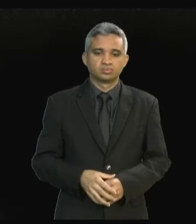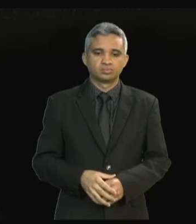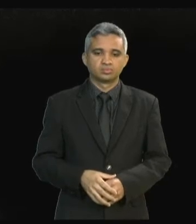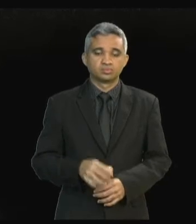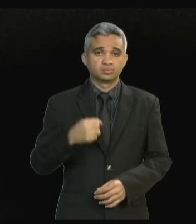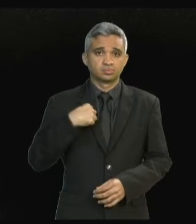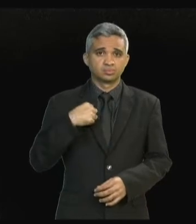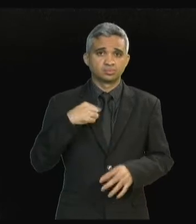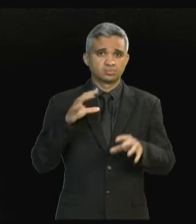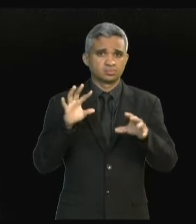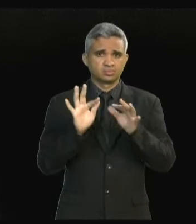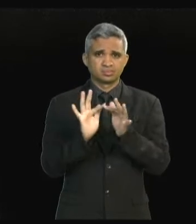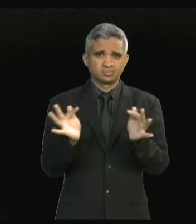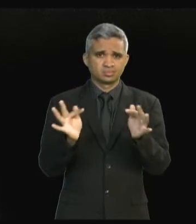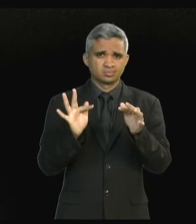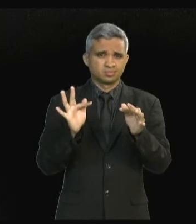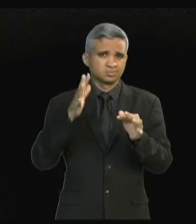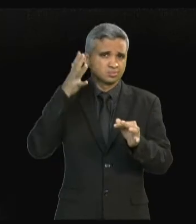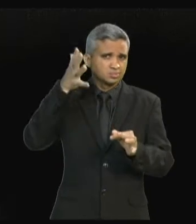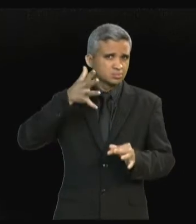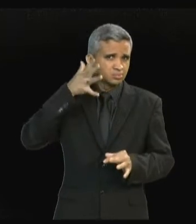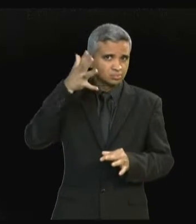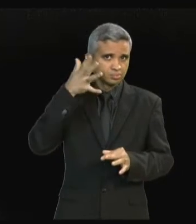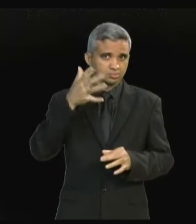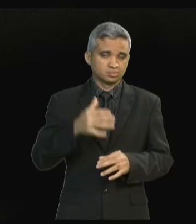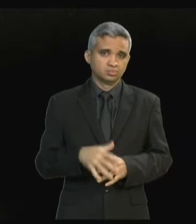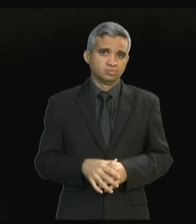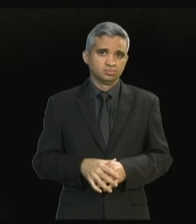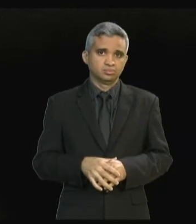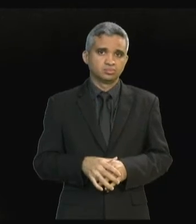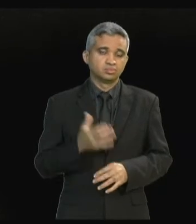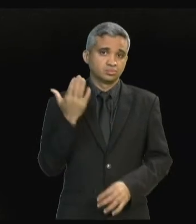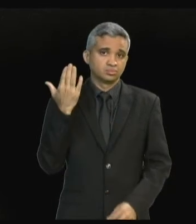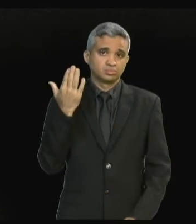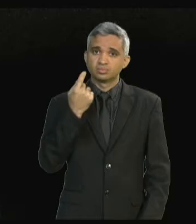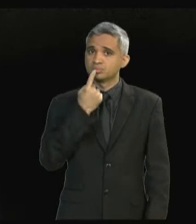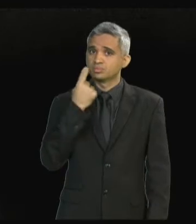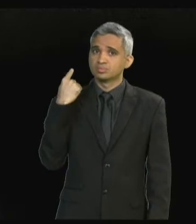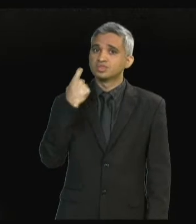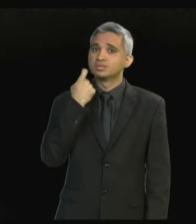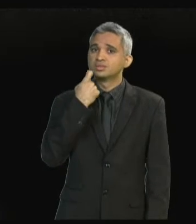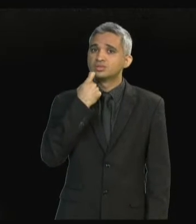apenas para comentar que na última sexta-feira eu estive em Tapeco, no Minim,